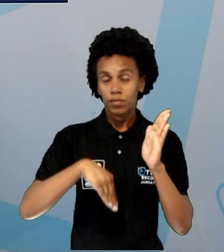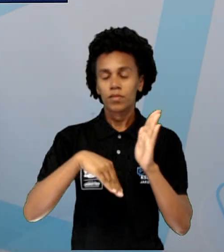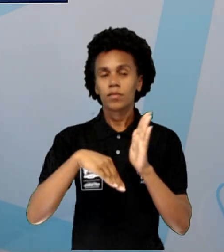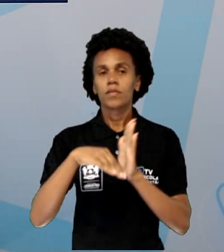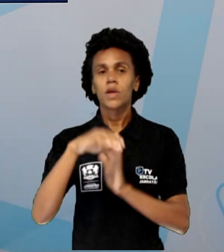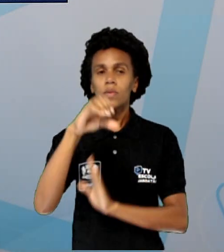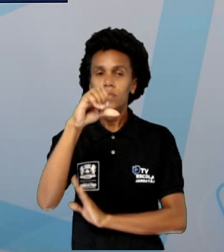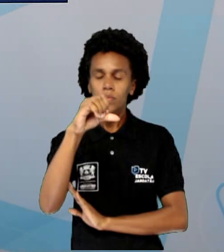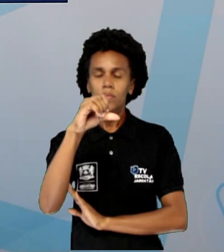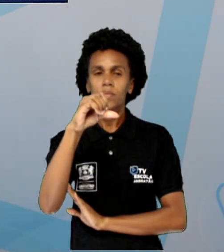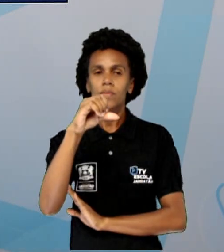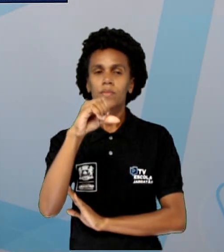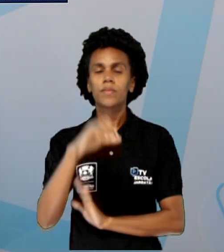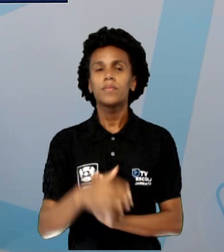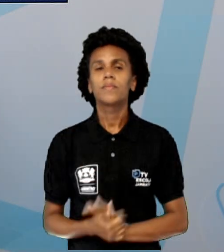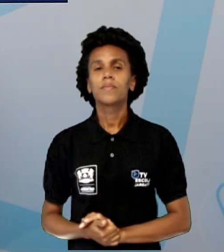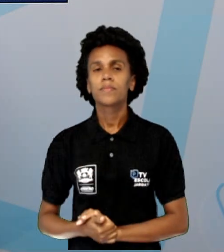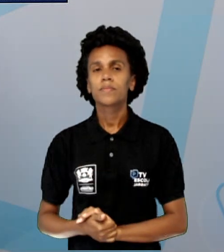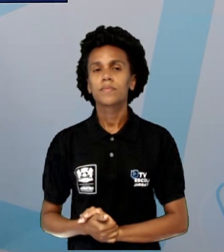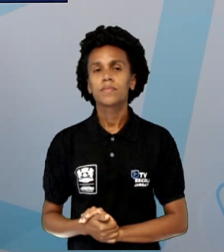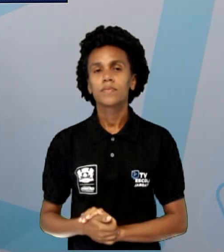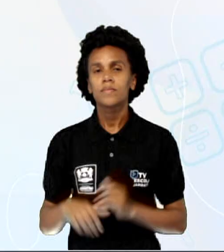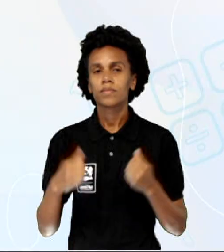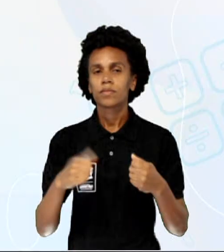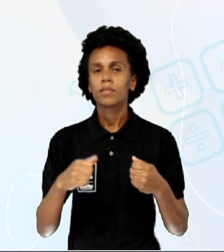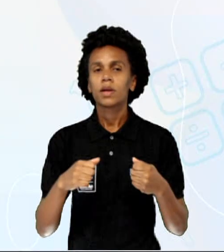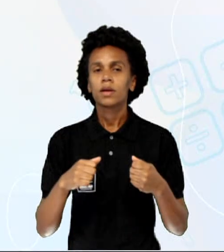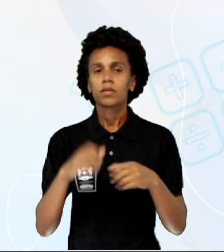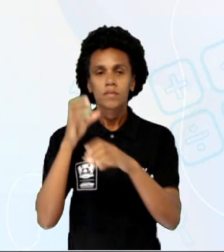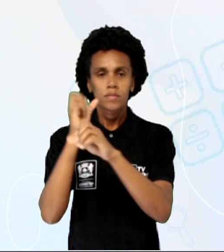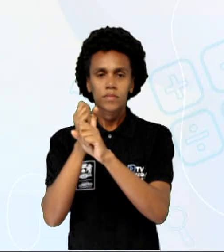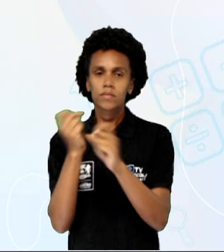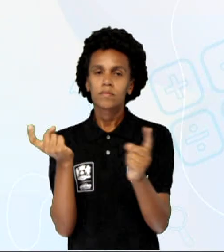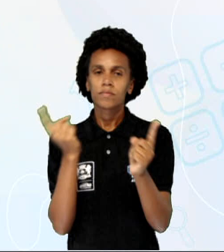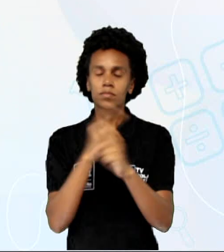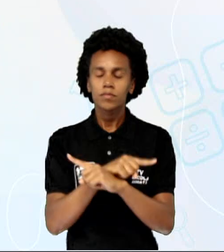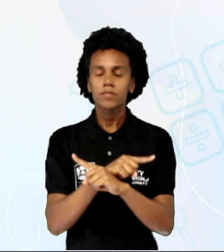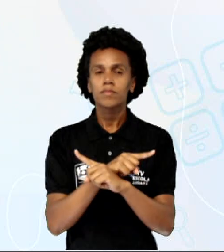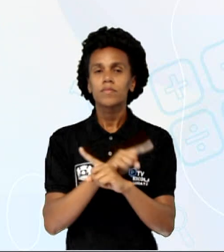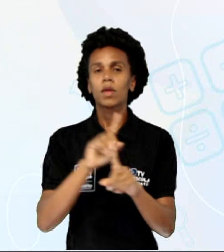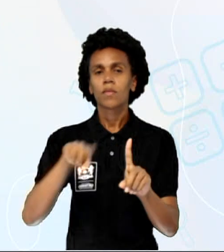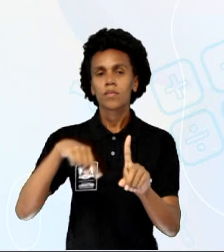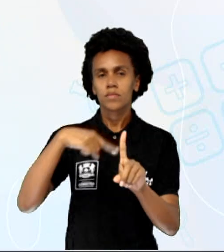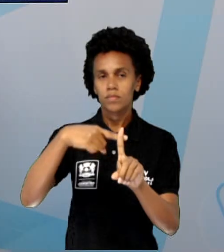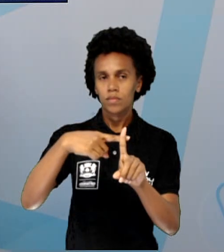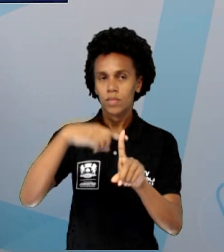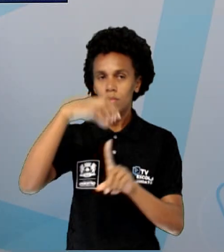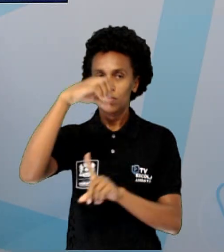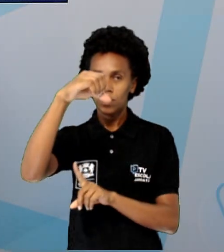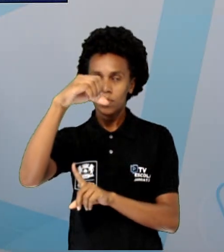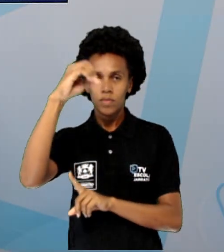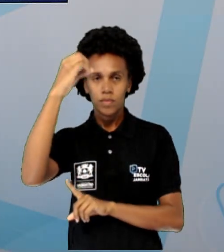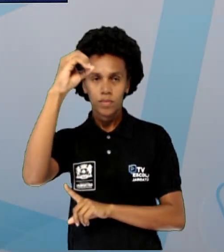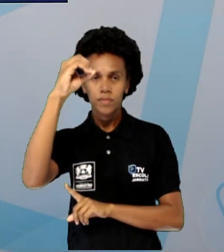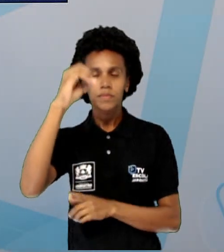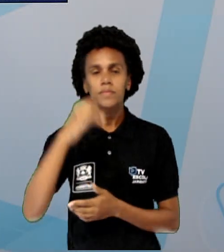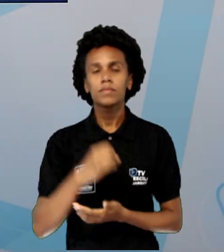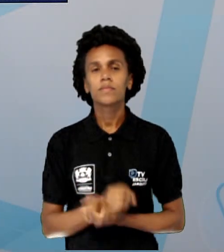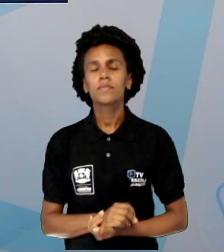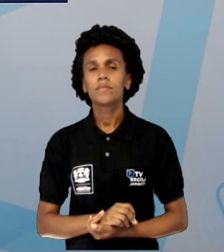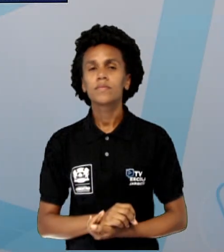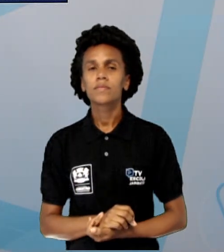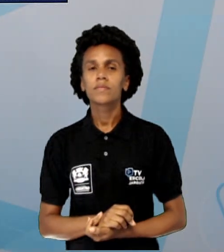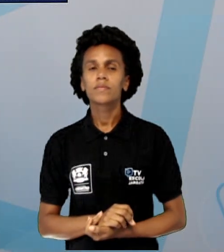eu vou fazer a operação inversa aqui, né? Eu vou somar 9 graus Celsius. E aí a gente vai ter que às 12